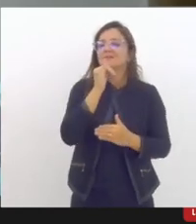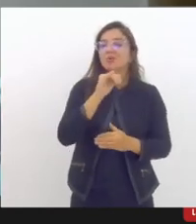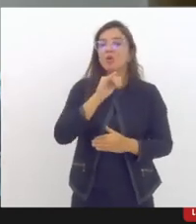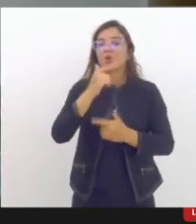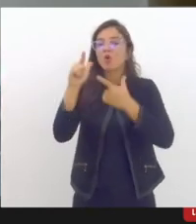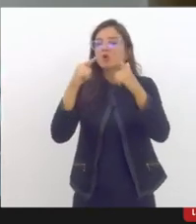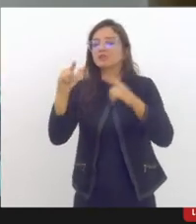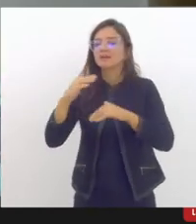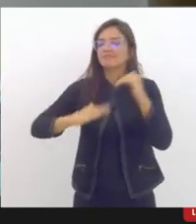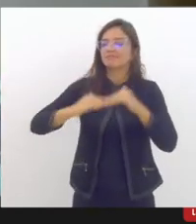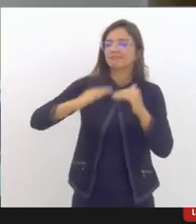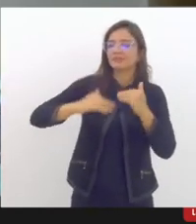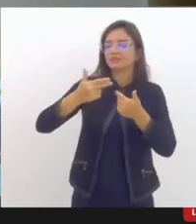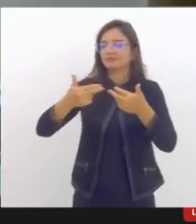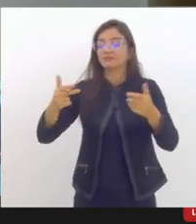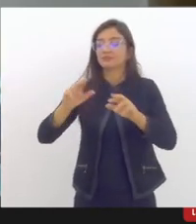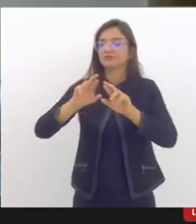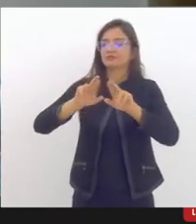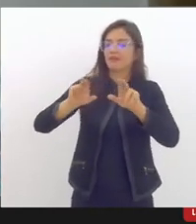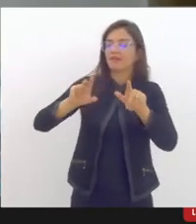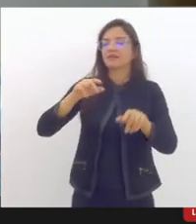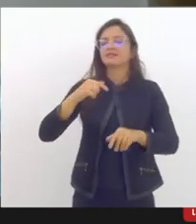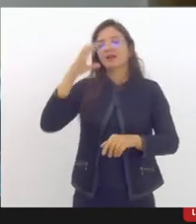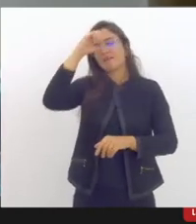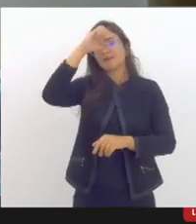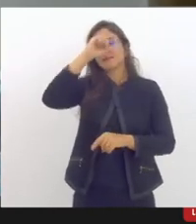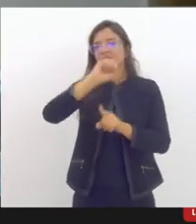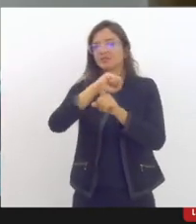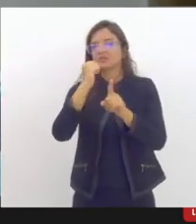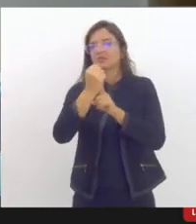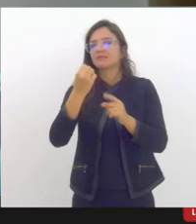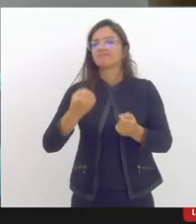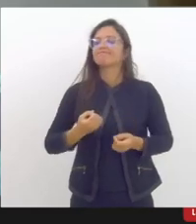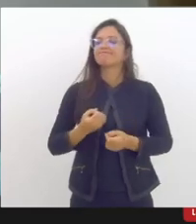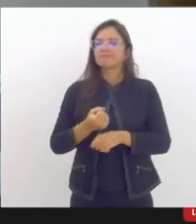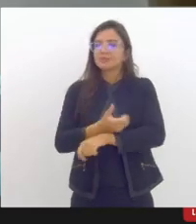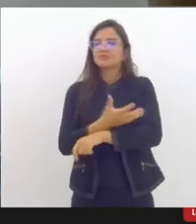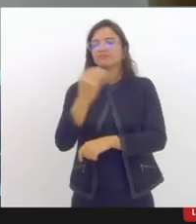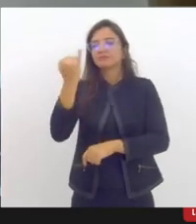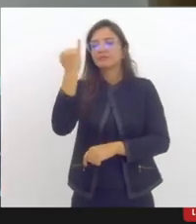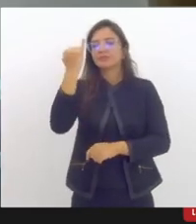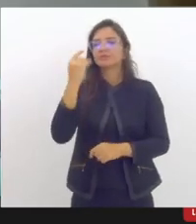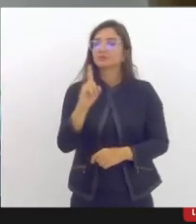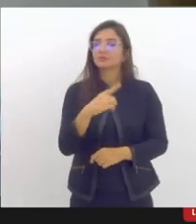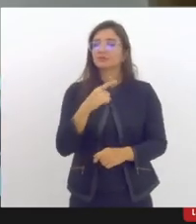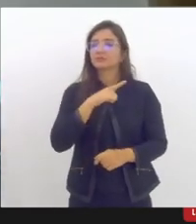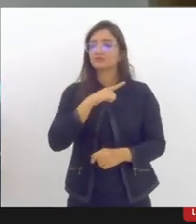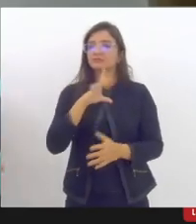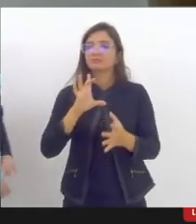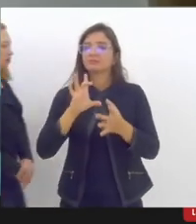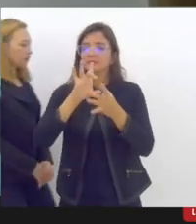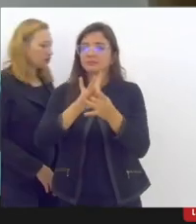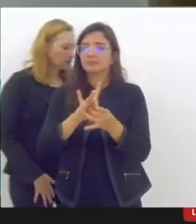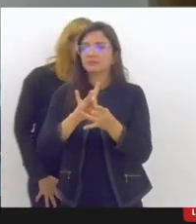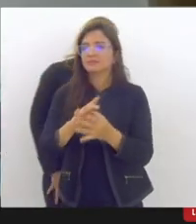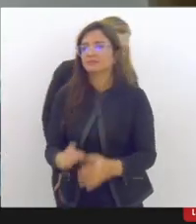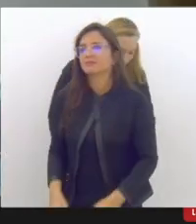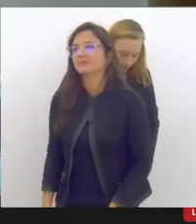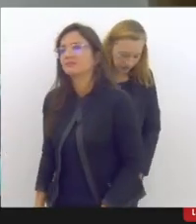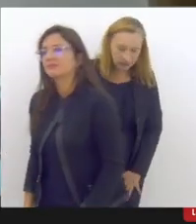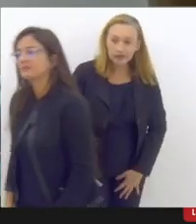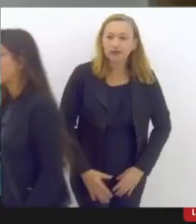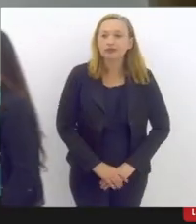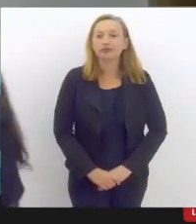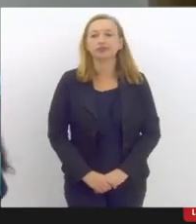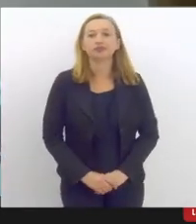habilidades, incluindo sócio emocionais. Então, a gente tem parceiros com nome, enfim, conhecidos